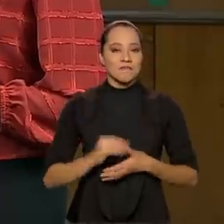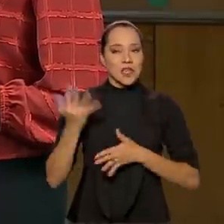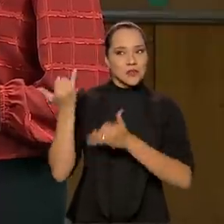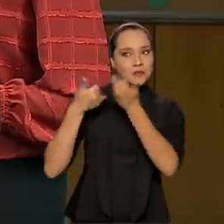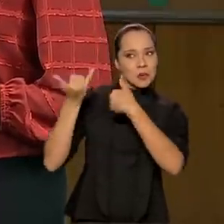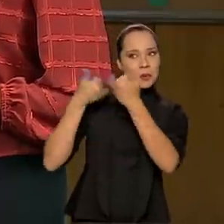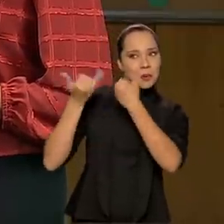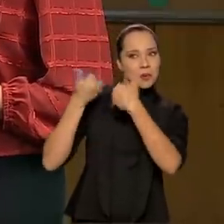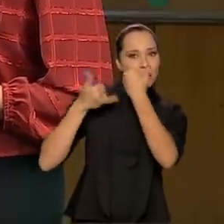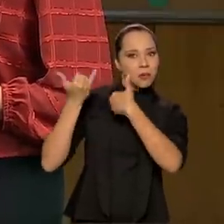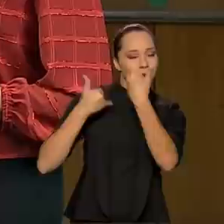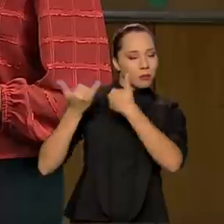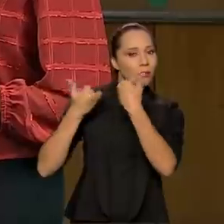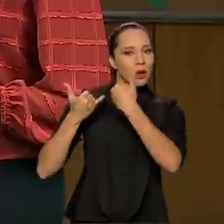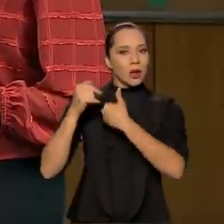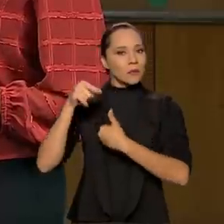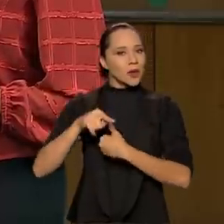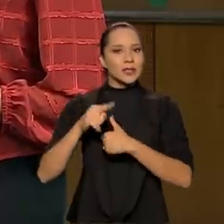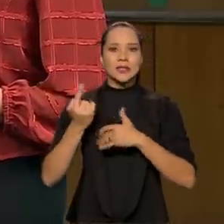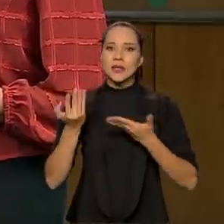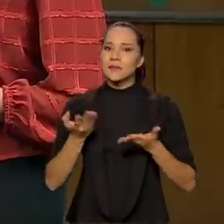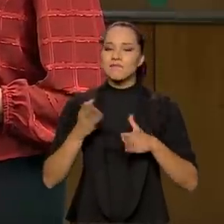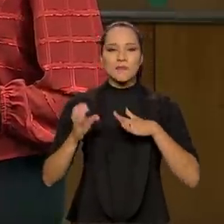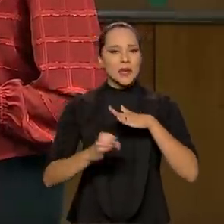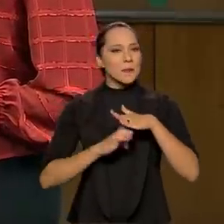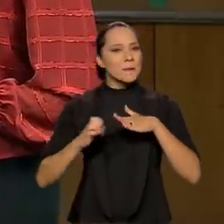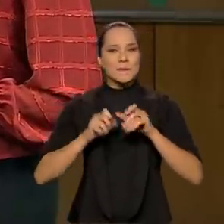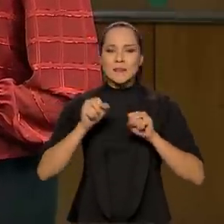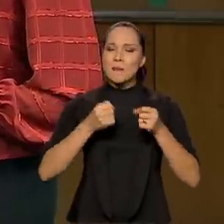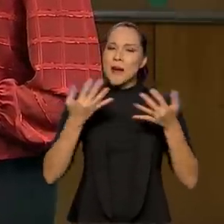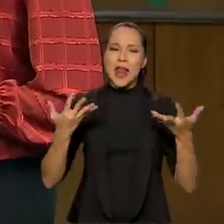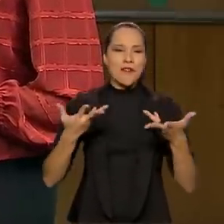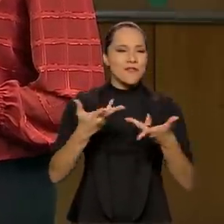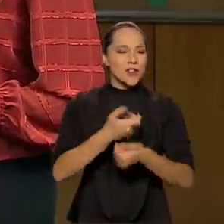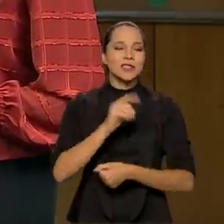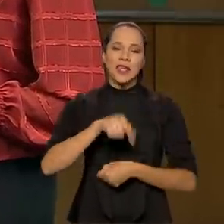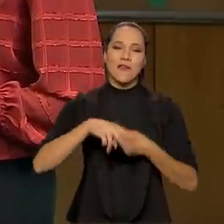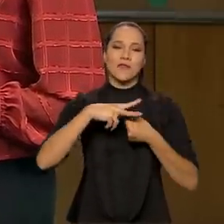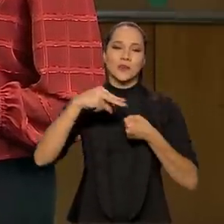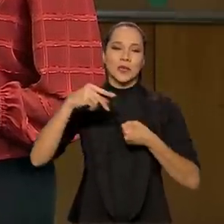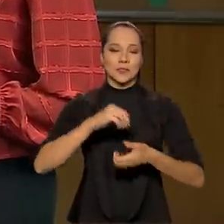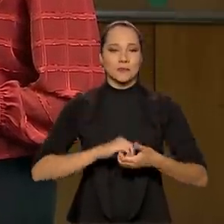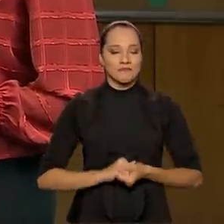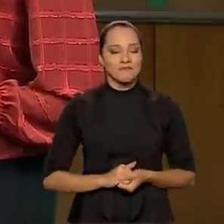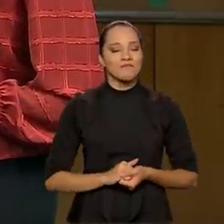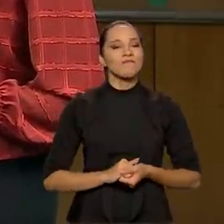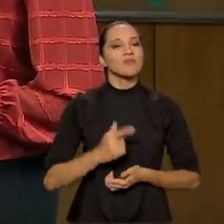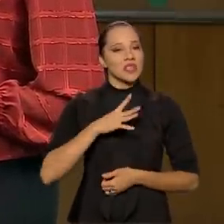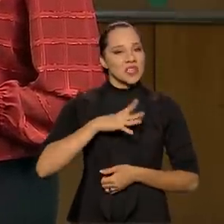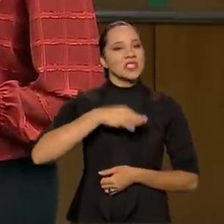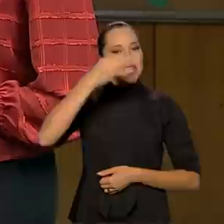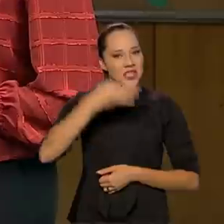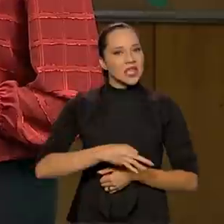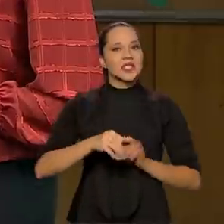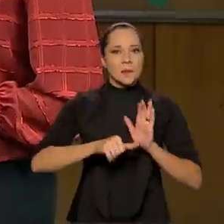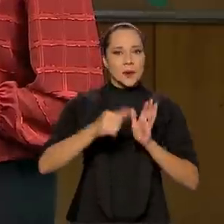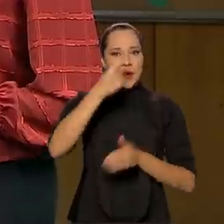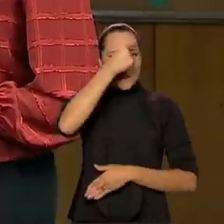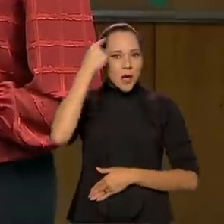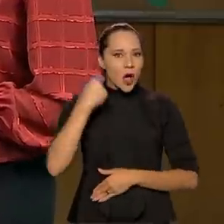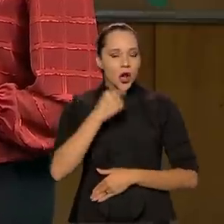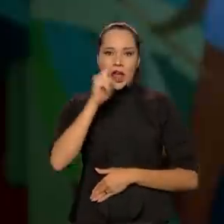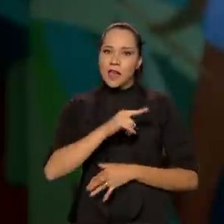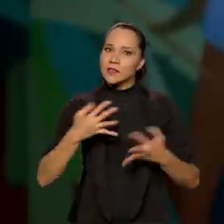informado por esta imprensa maravilhosa que é a Voz do Brasil. Garanto que a primeira meia hora é